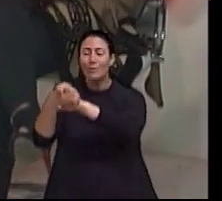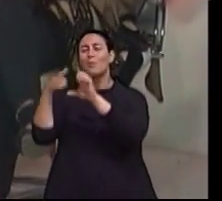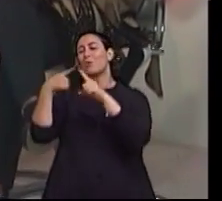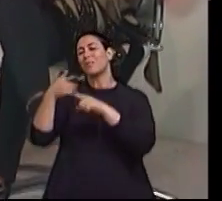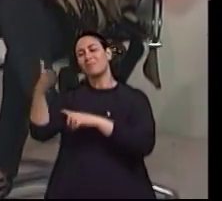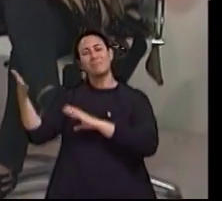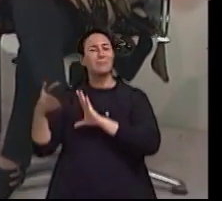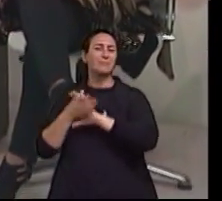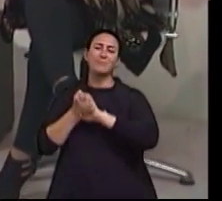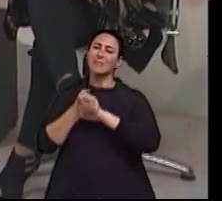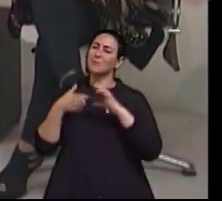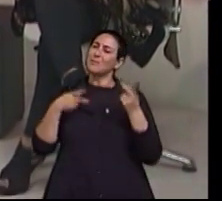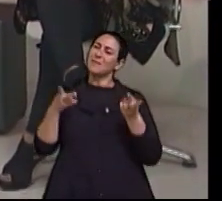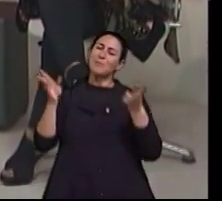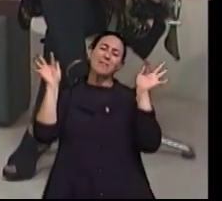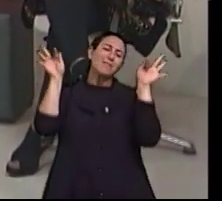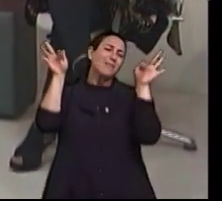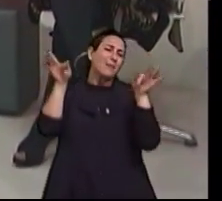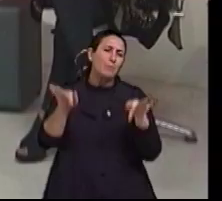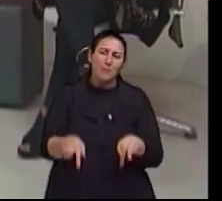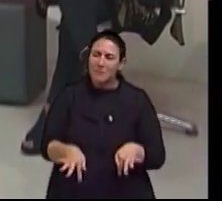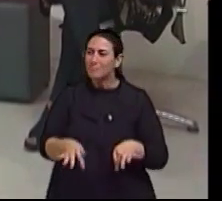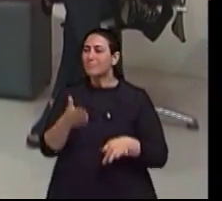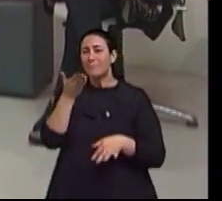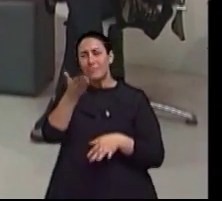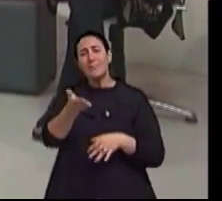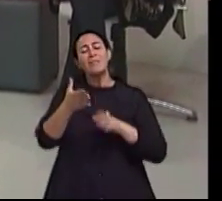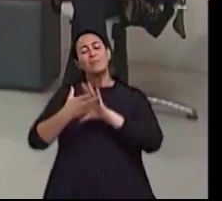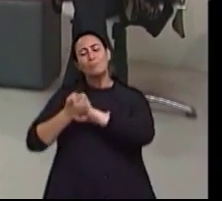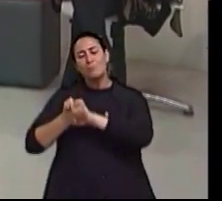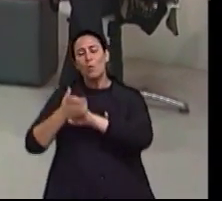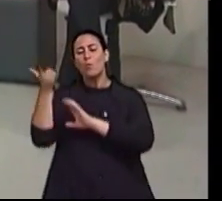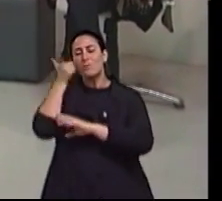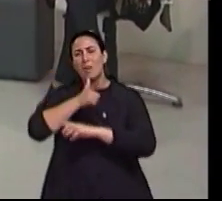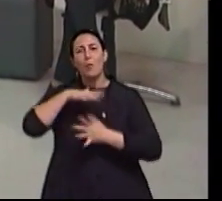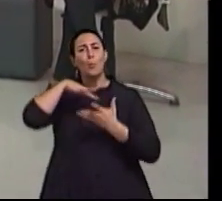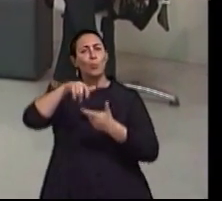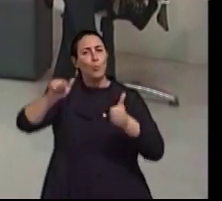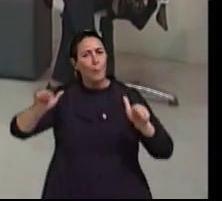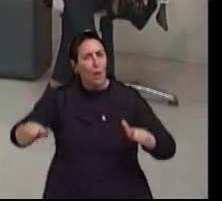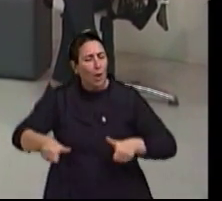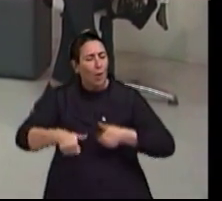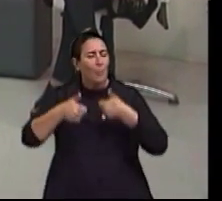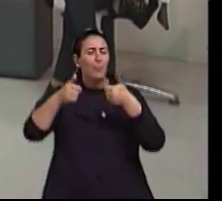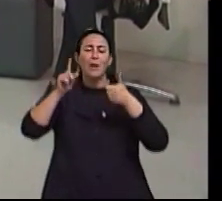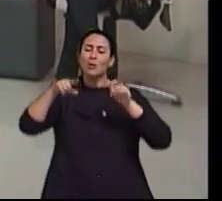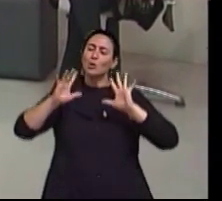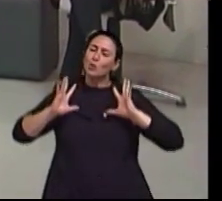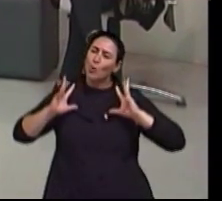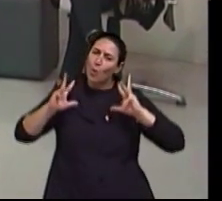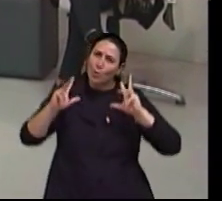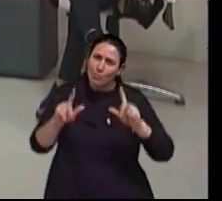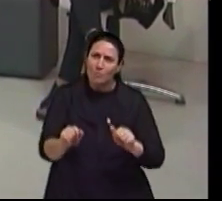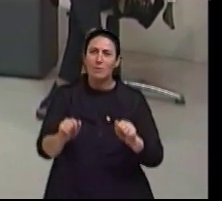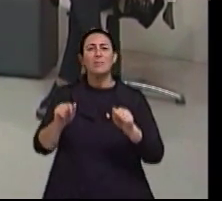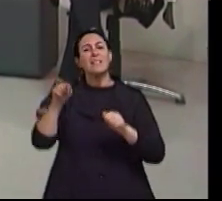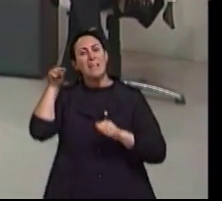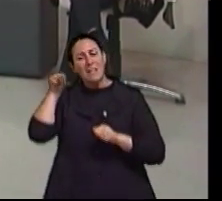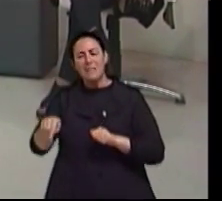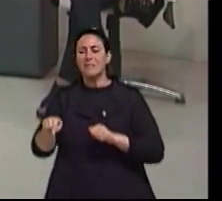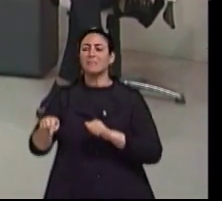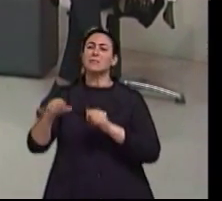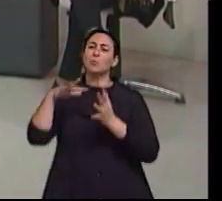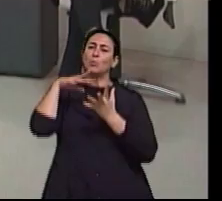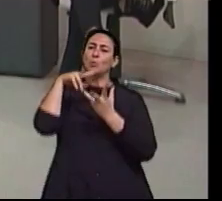assim eu termino sempre o programa, Humberto. De mãos dadas, é que a gente consegue um mundo melhor para todos nós. E o mundo